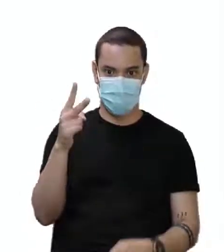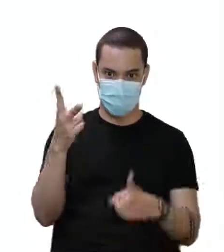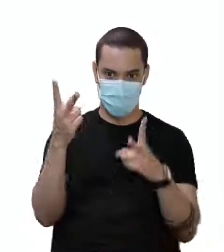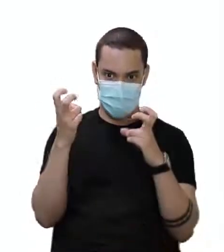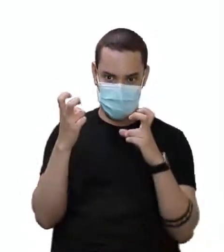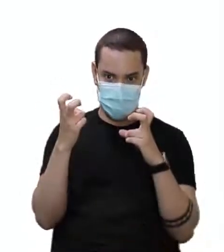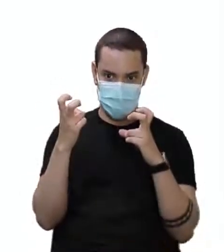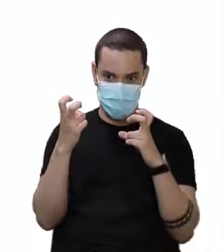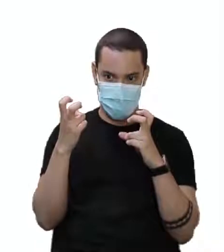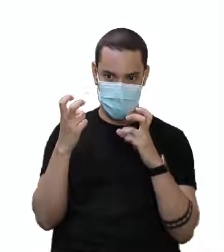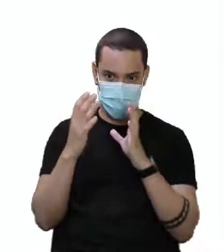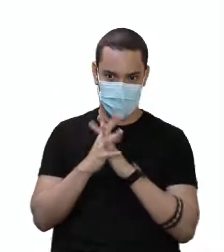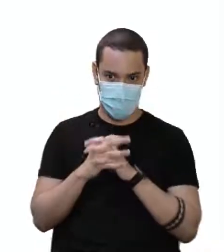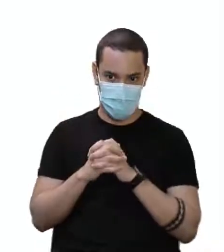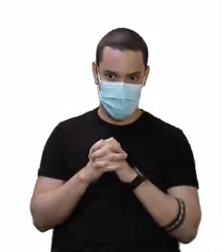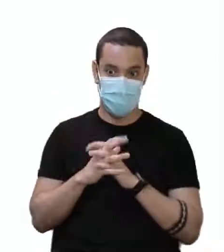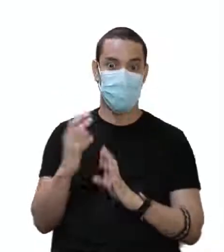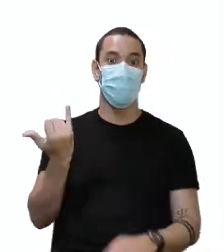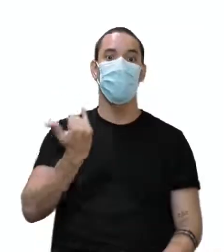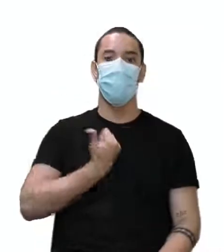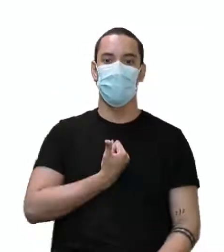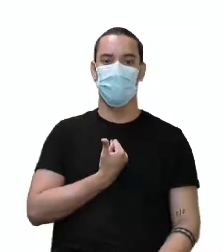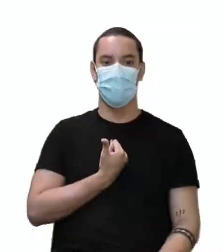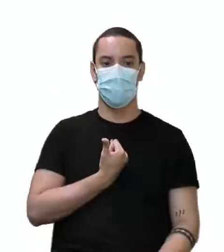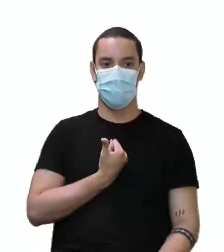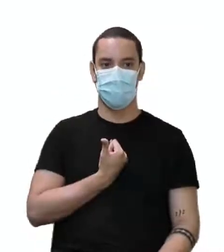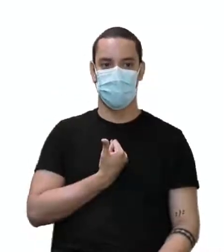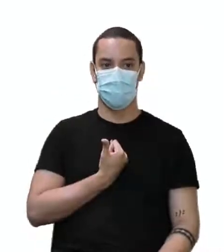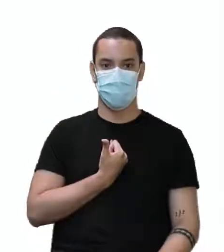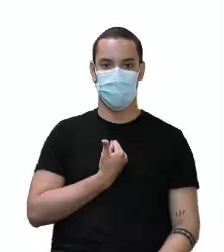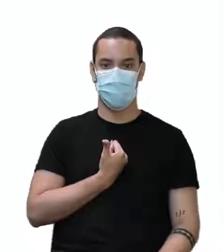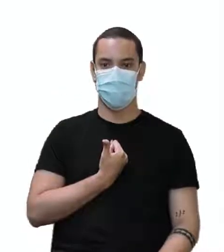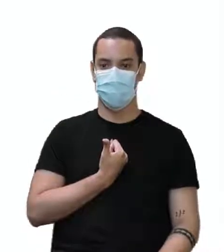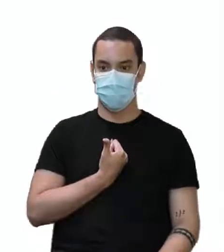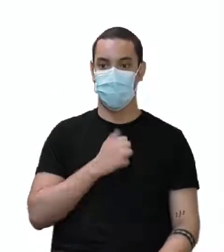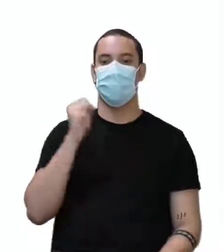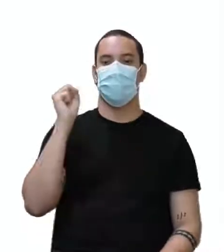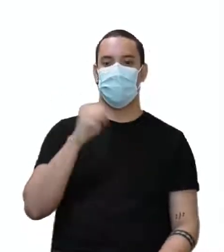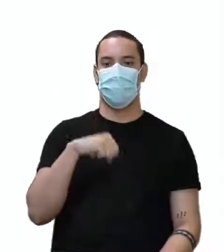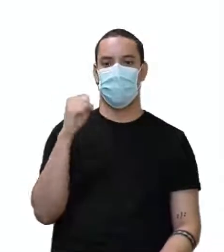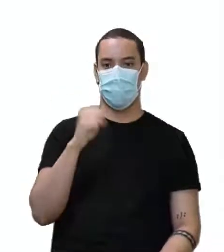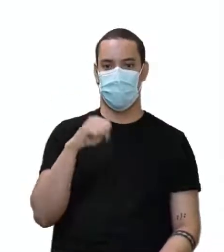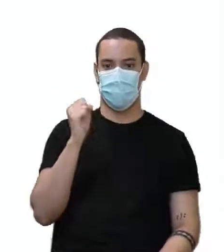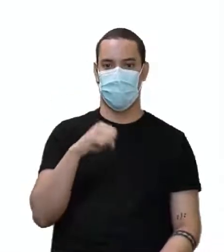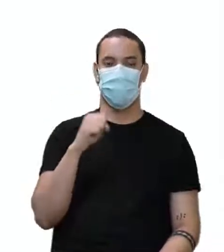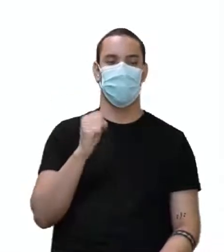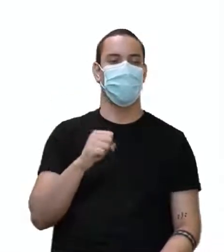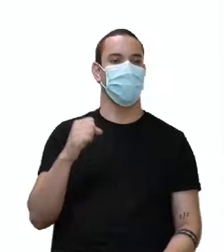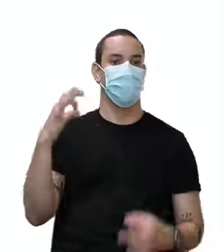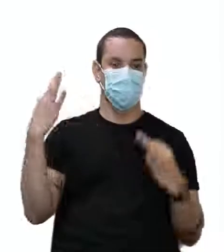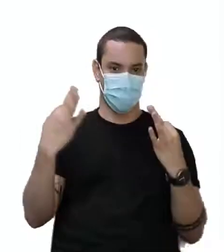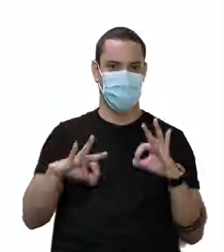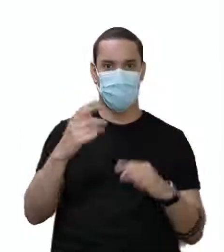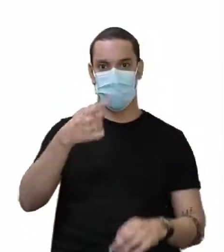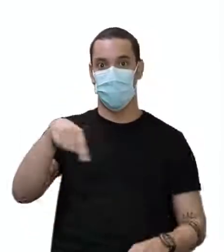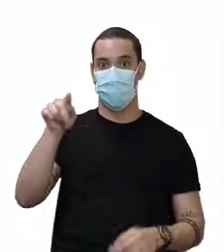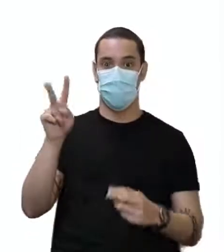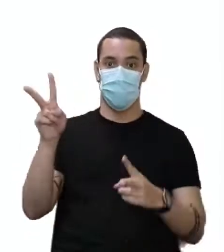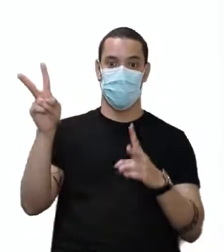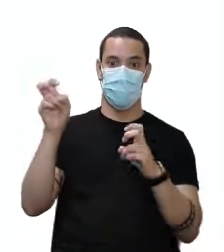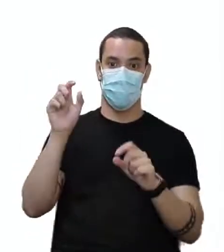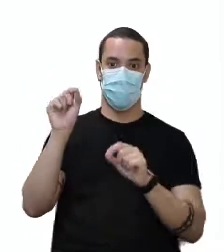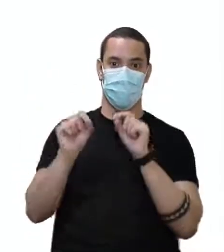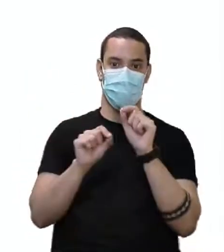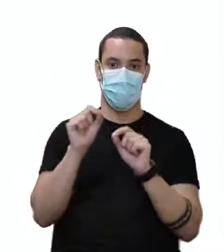Se alguém notou, já me fala que eu vou ouvir de alguma forma. E sim, tenho certeza que vocês notaram justamente